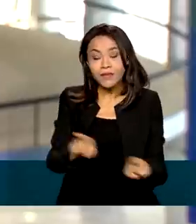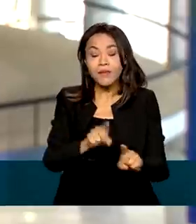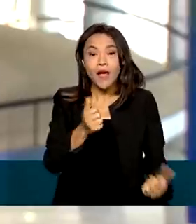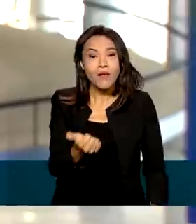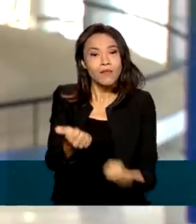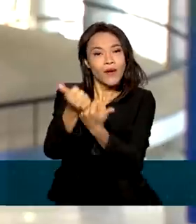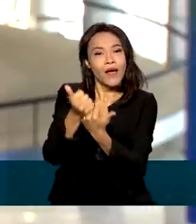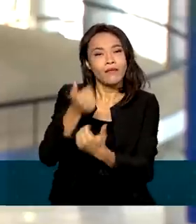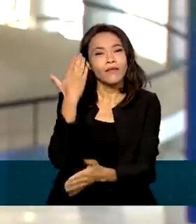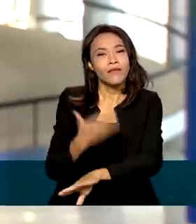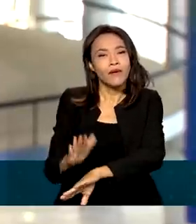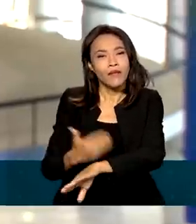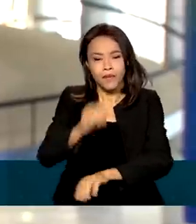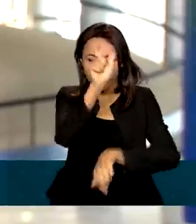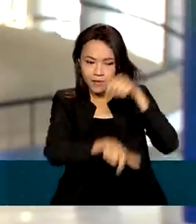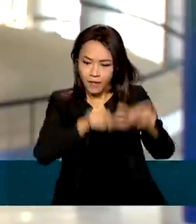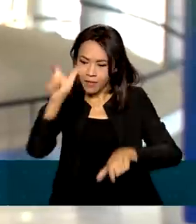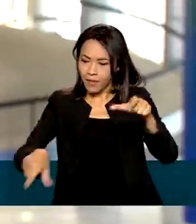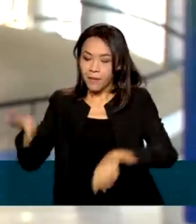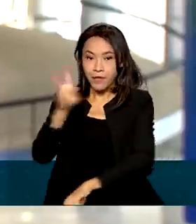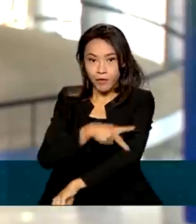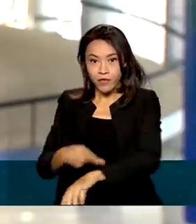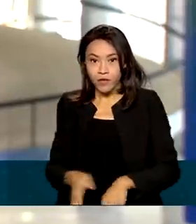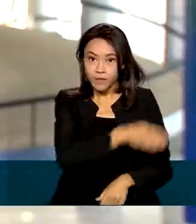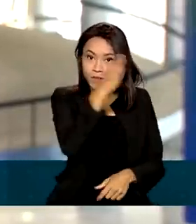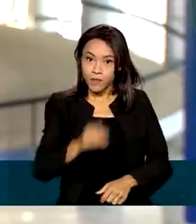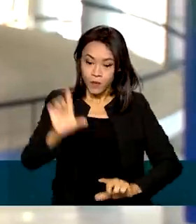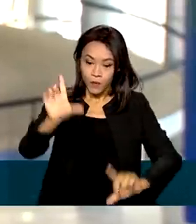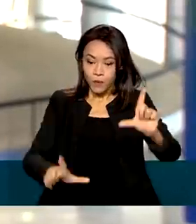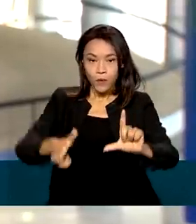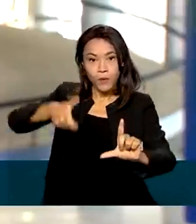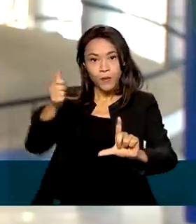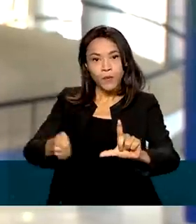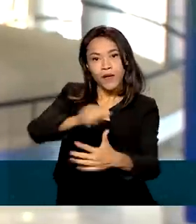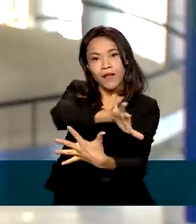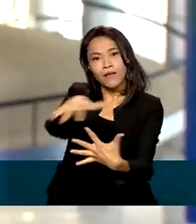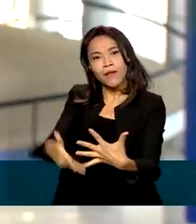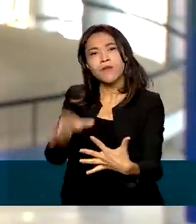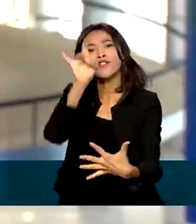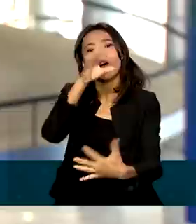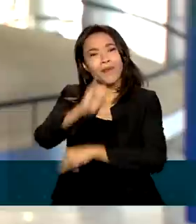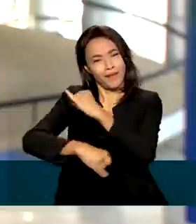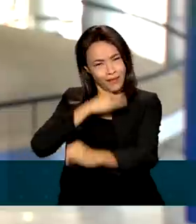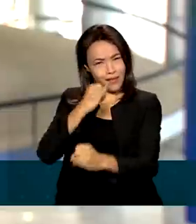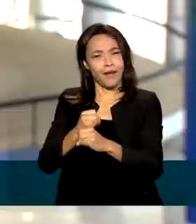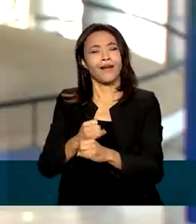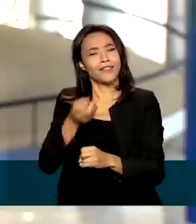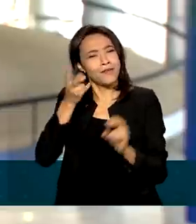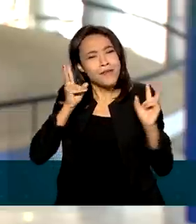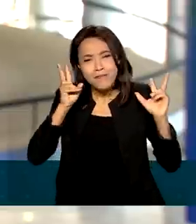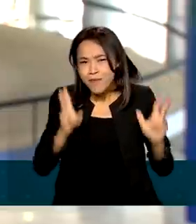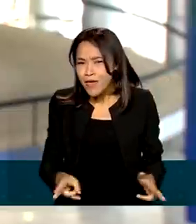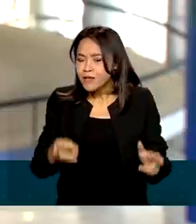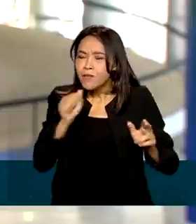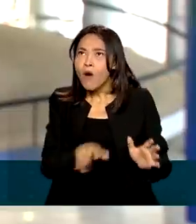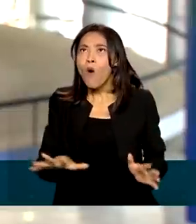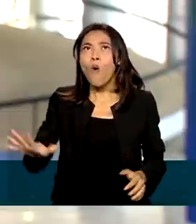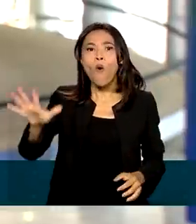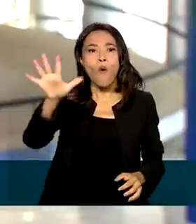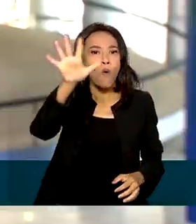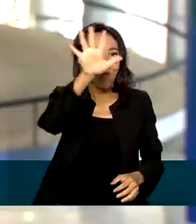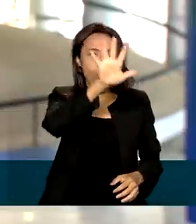capacitação de professores. Já o Canal Libra será transmitido somente pela internet, ele vai ter a mesma abrangência, mas